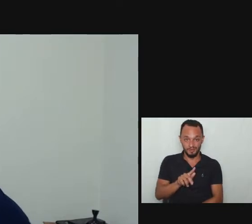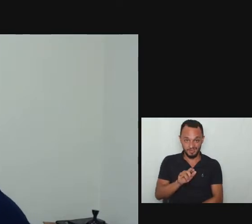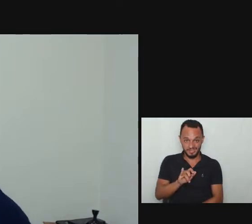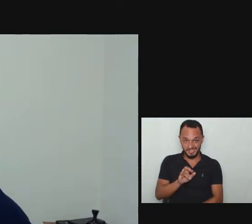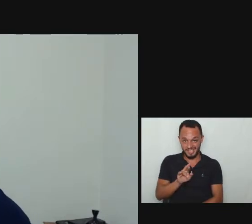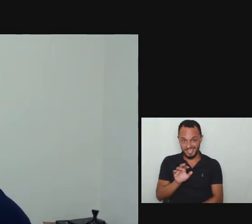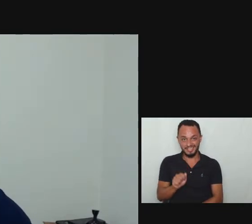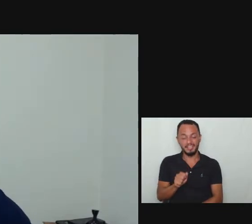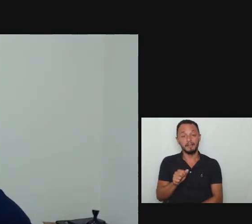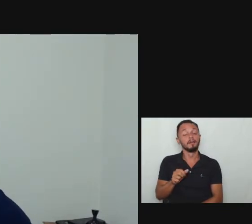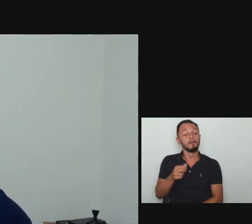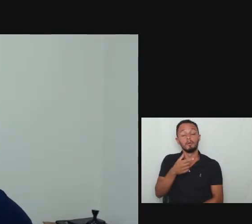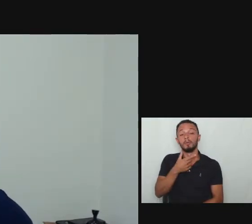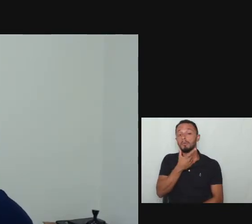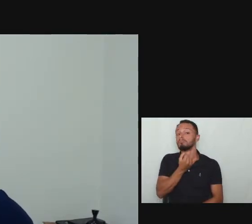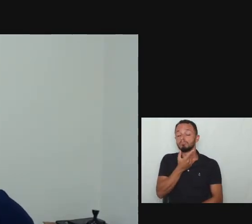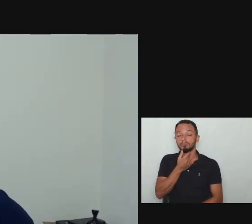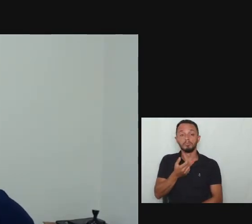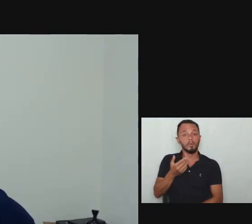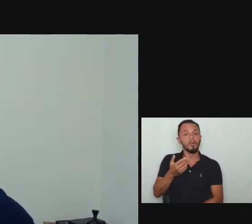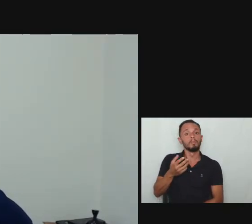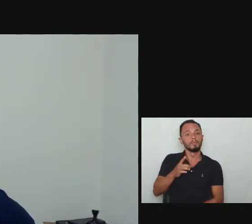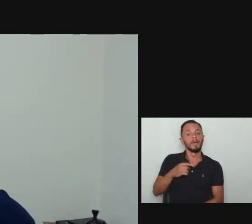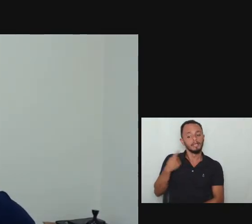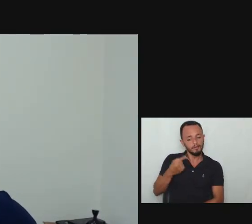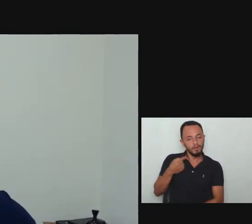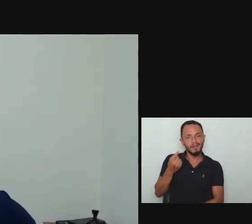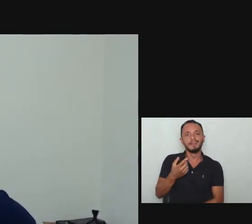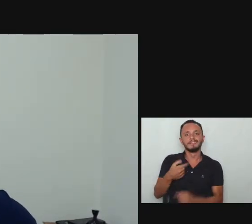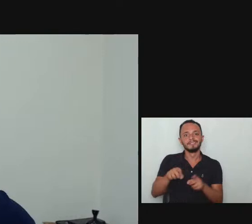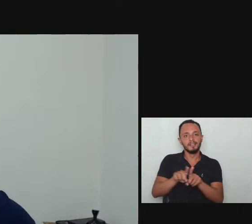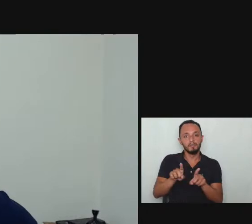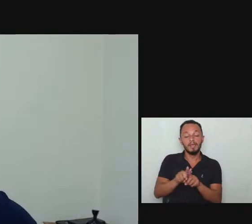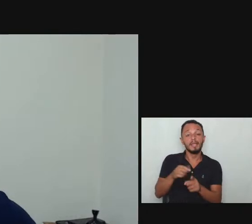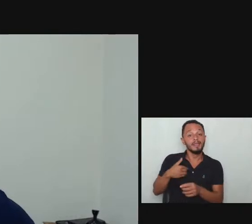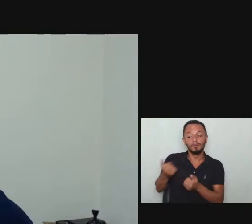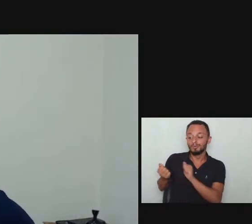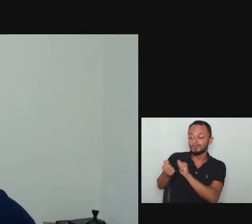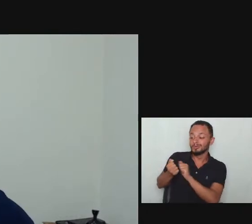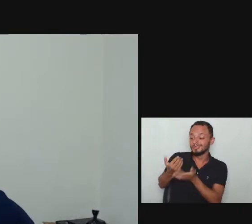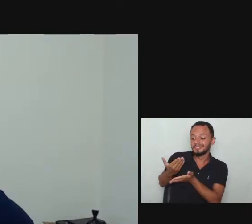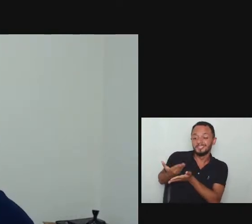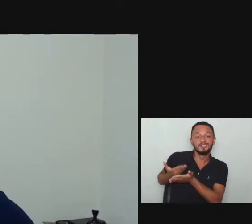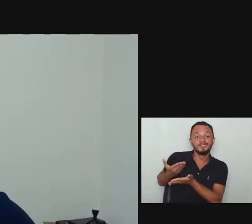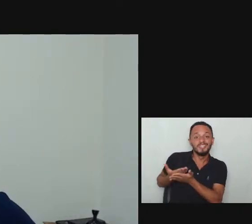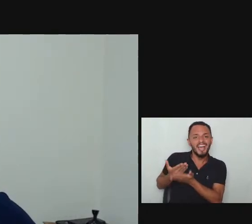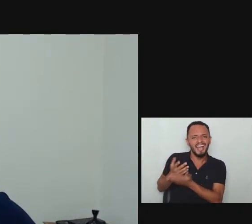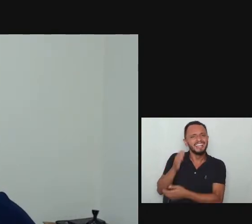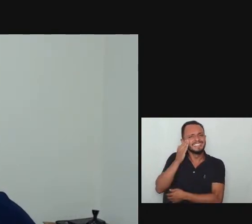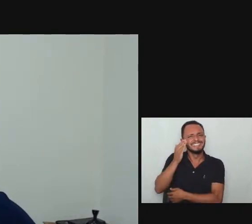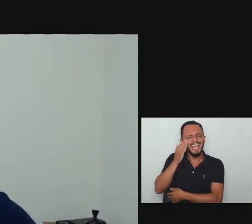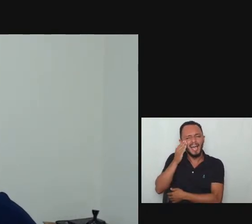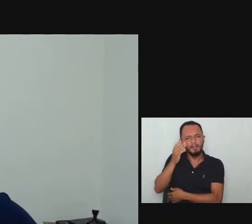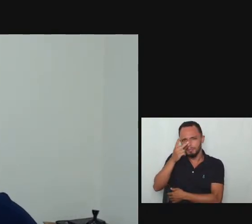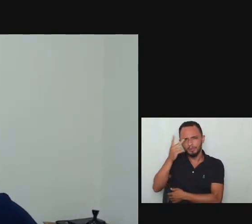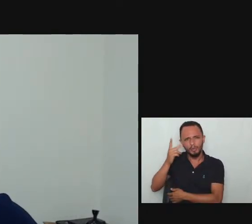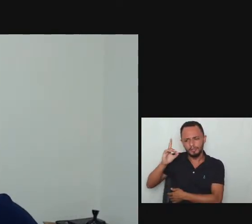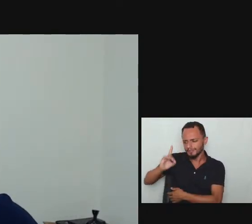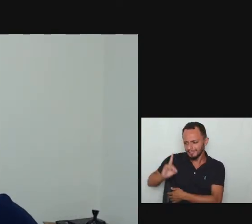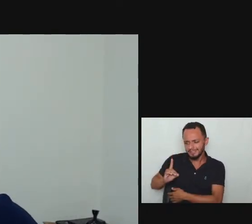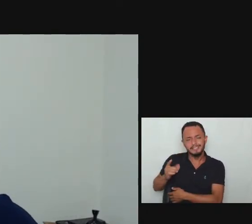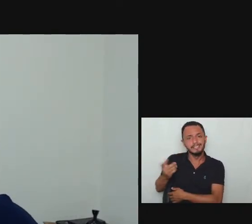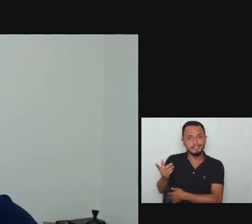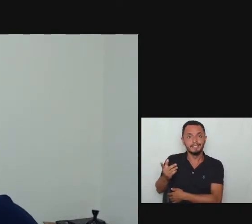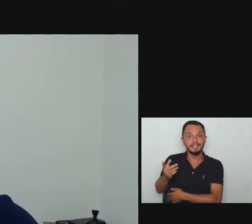tá Marcelo Nogueira eu tive a honra de estudar com ele Marcelo conhece de perto a realidade da pessoa com deficiência primeiro porque